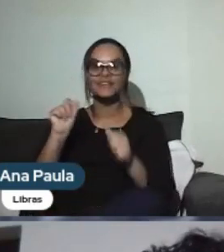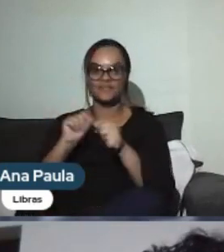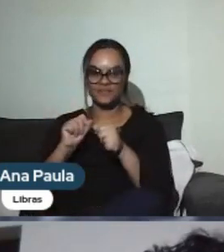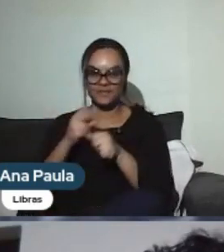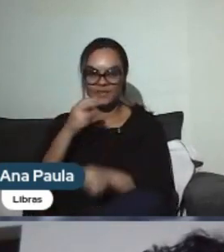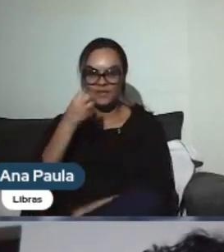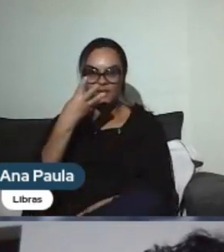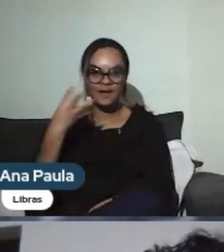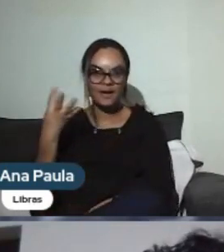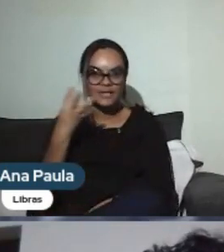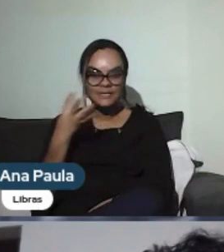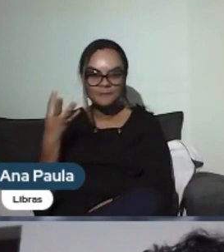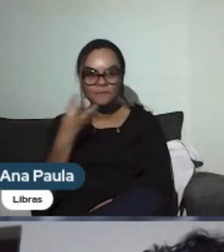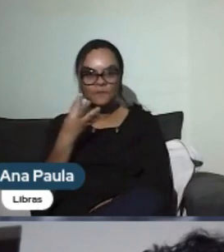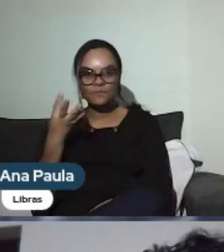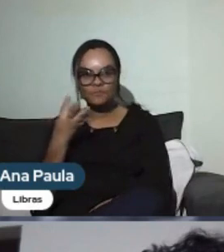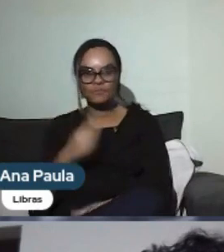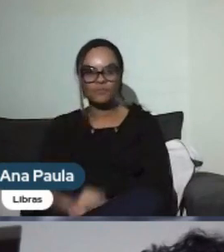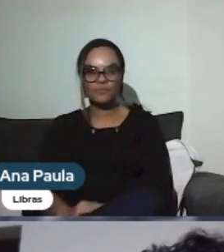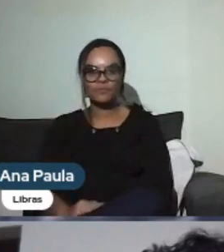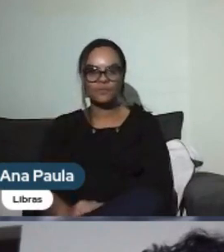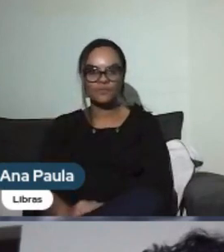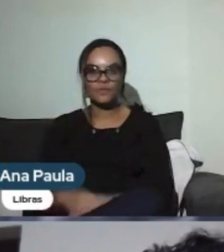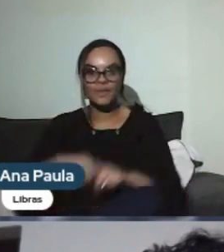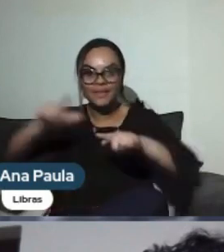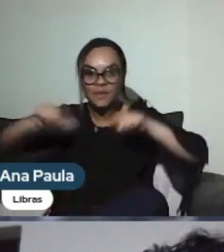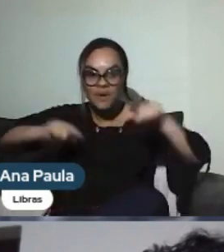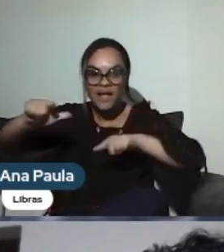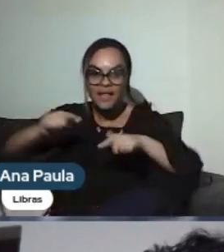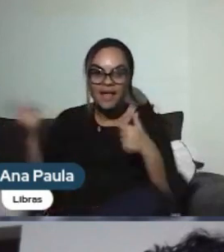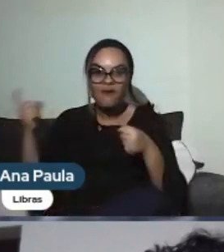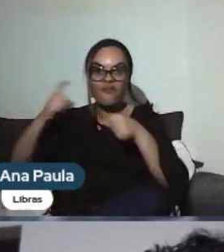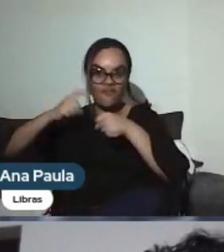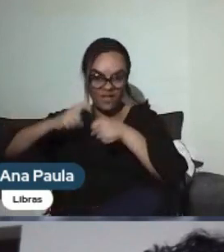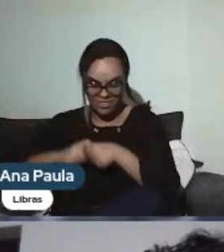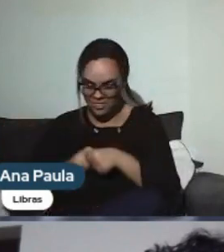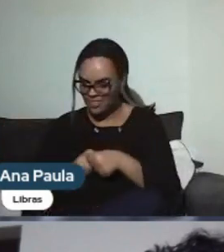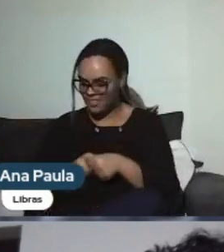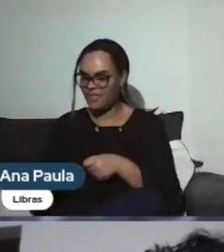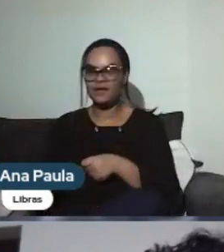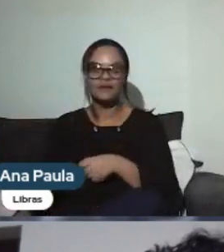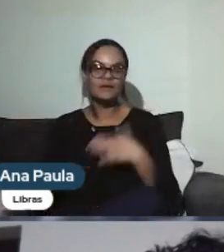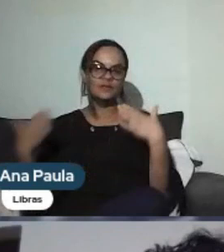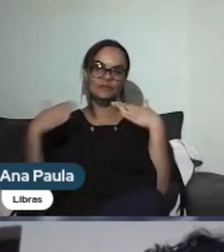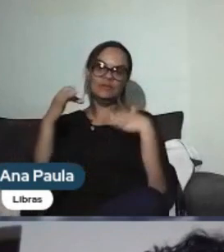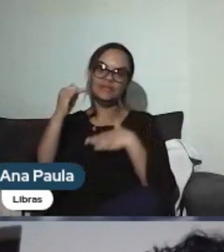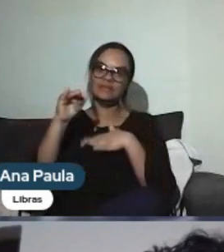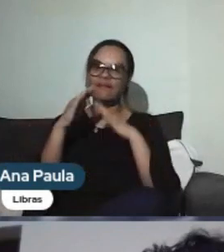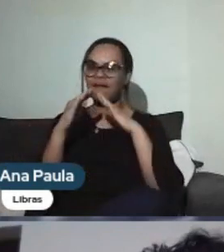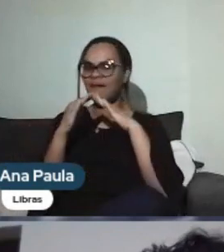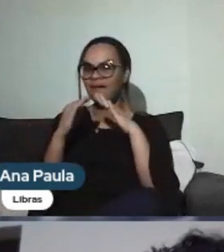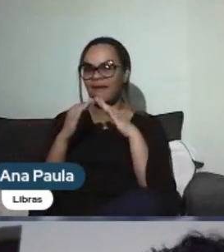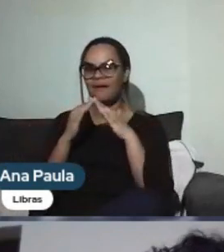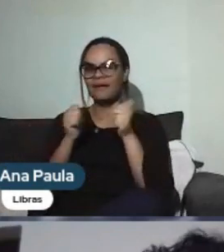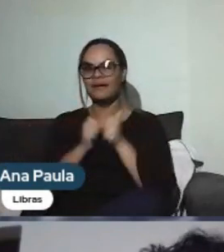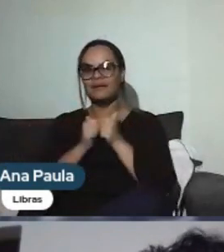2014, outubro de 2014, voltei a trabalhar, né? Porque em casa, a Luciana sabe, a gente toma mais líquido,